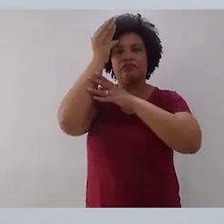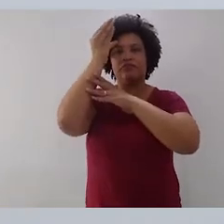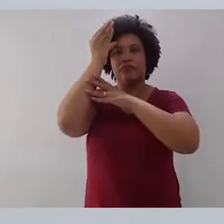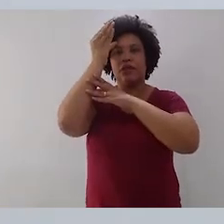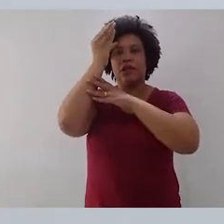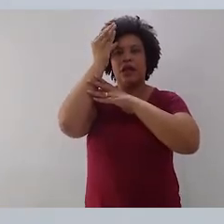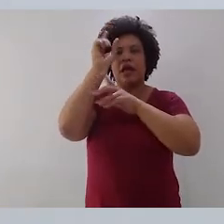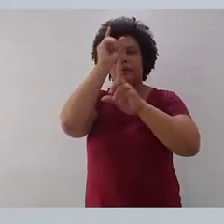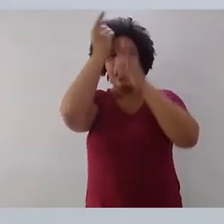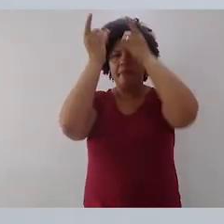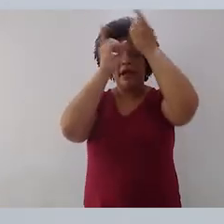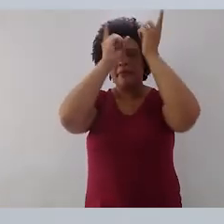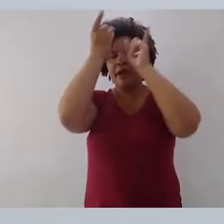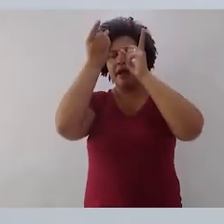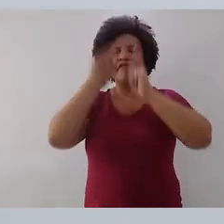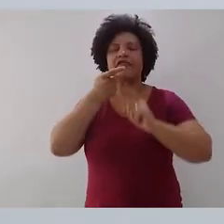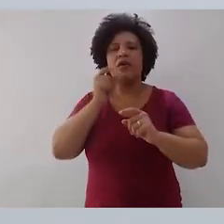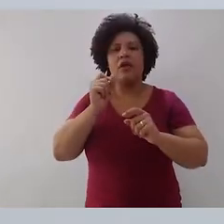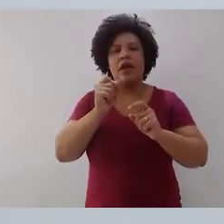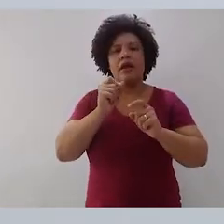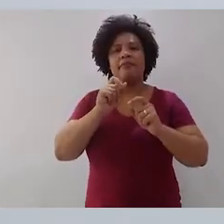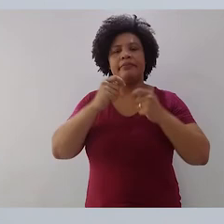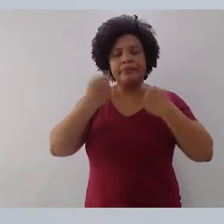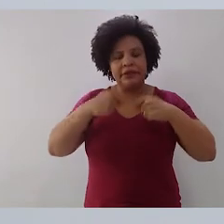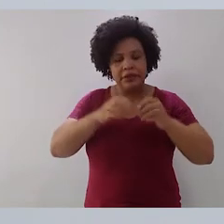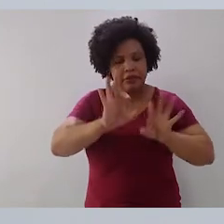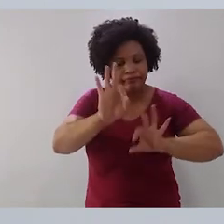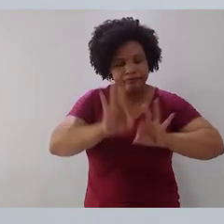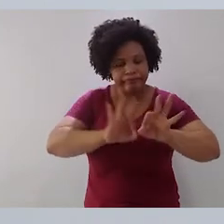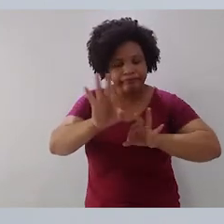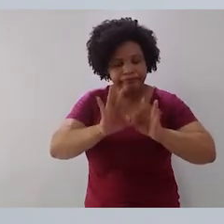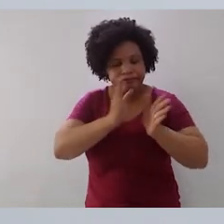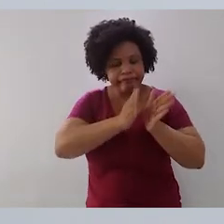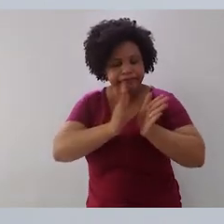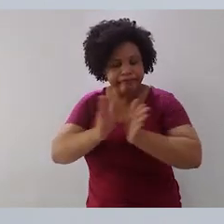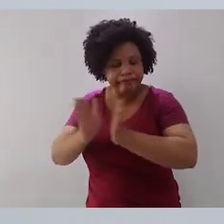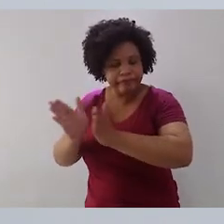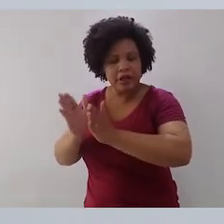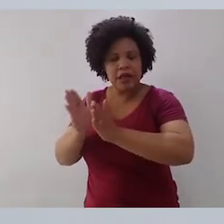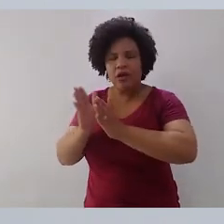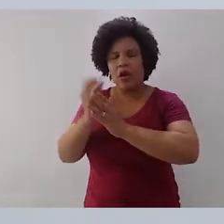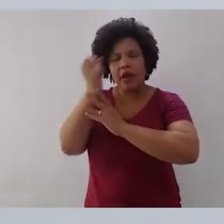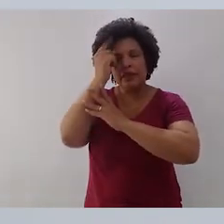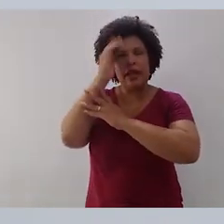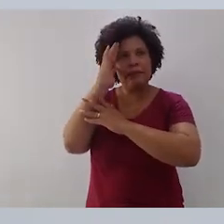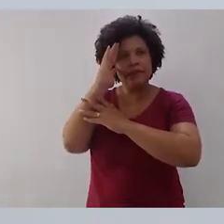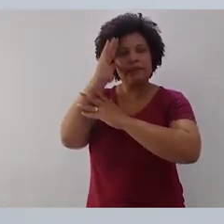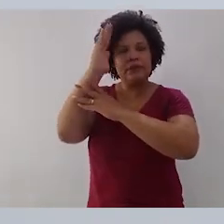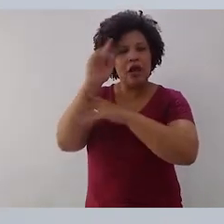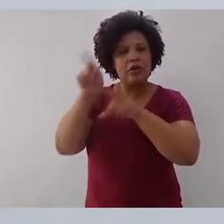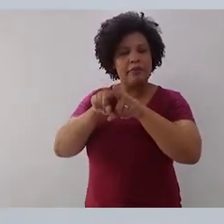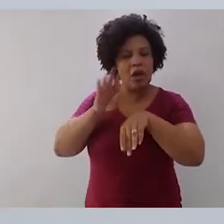escrita, falam em fazer um plano do trabalho, colocar qual é a ideia principal, definir como será a sequência temporal,